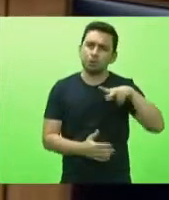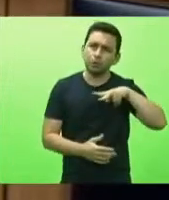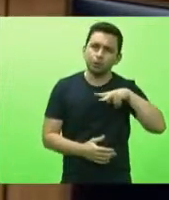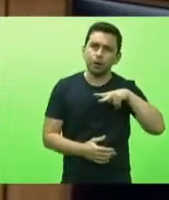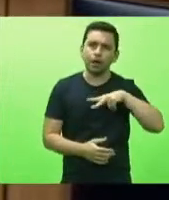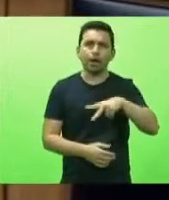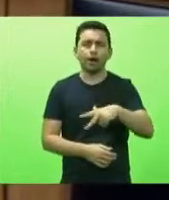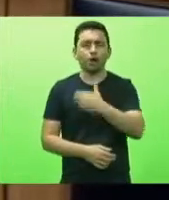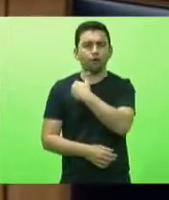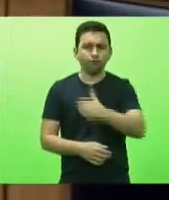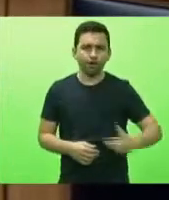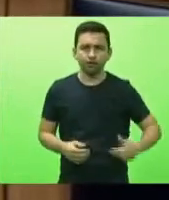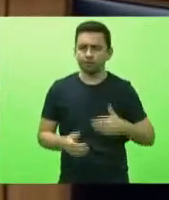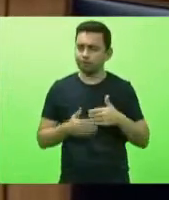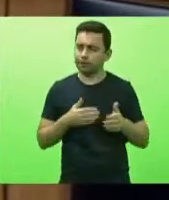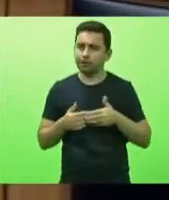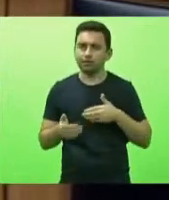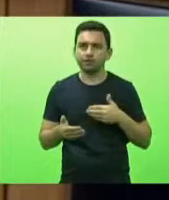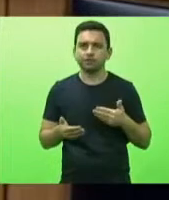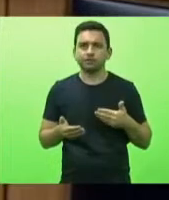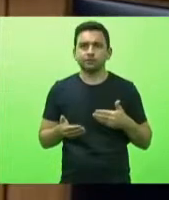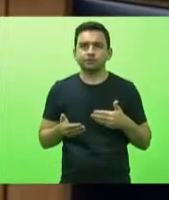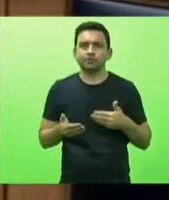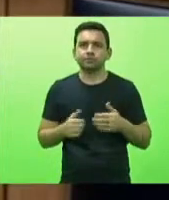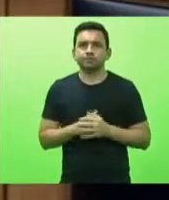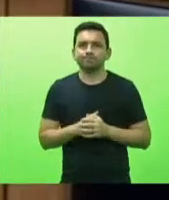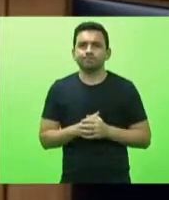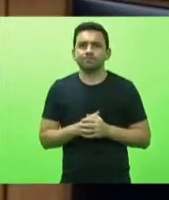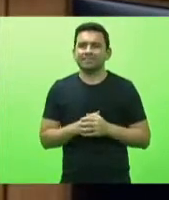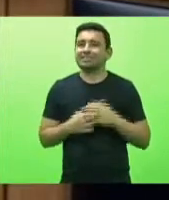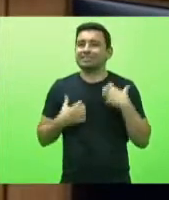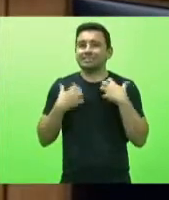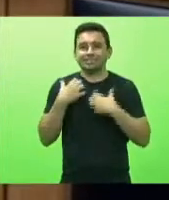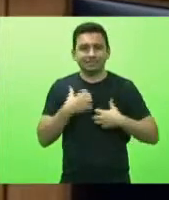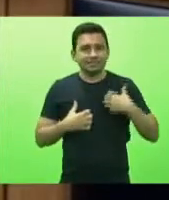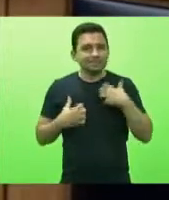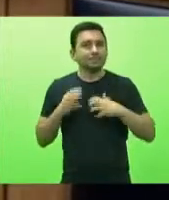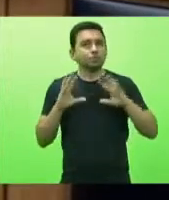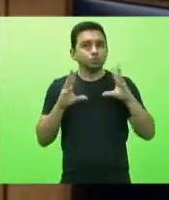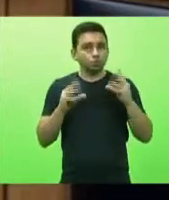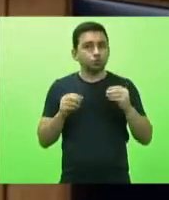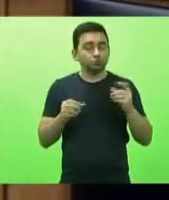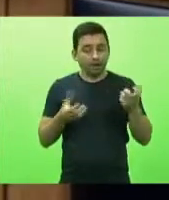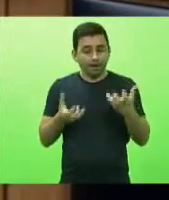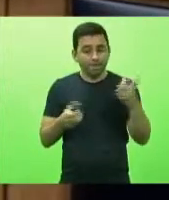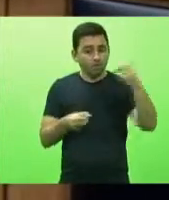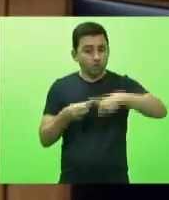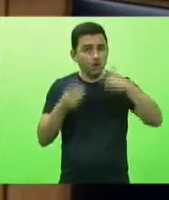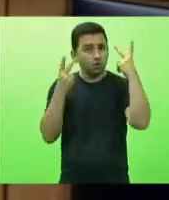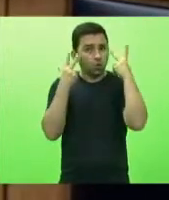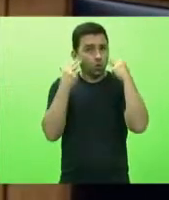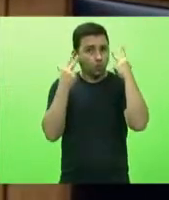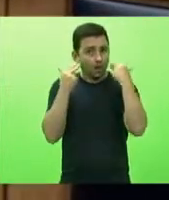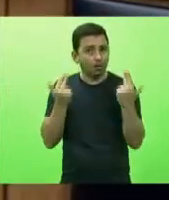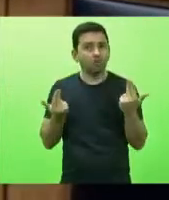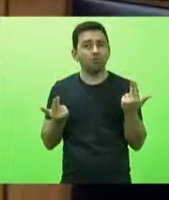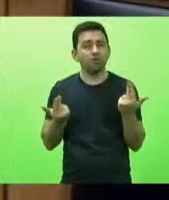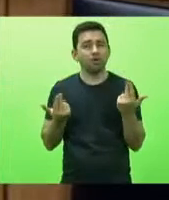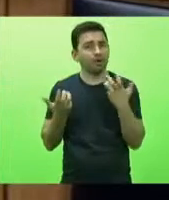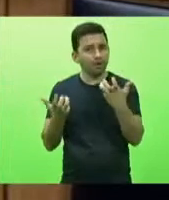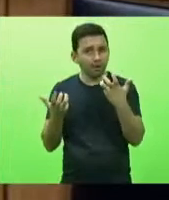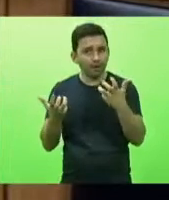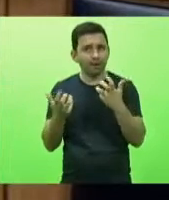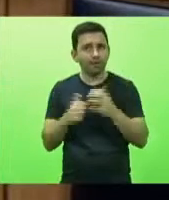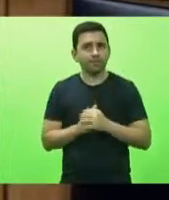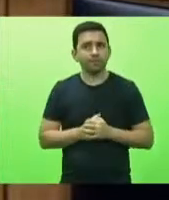sejam públicas então a ansiedade para voltar ao normal ou ao novo normal é muito grande